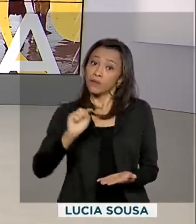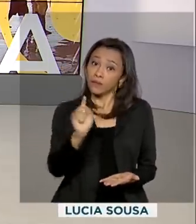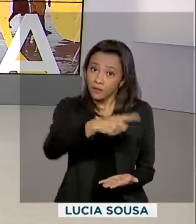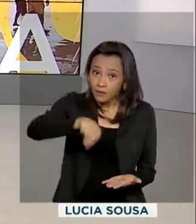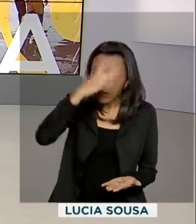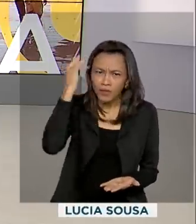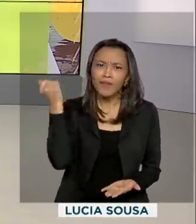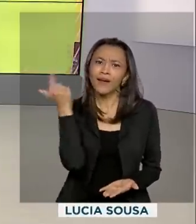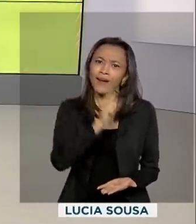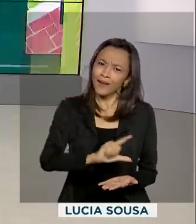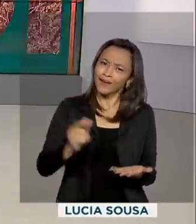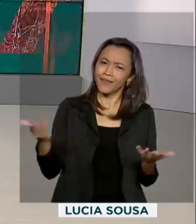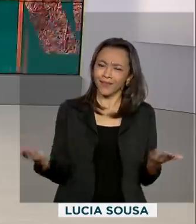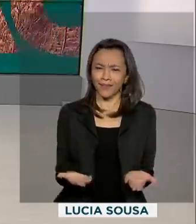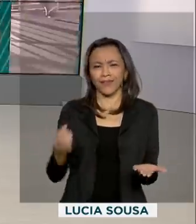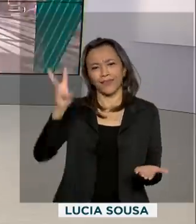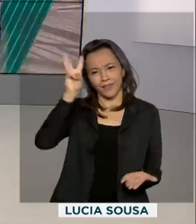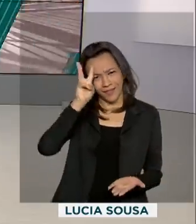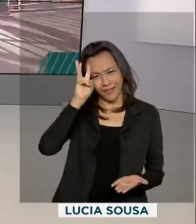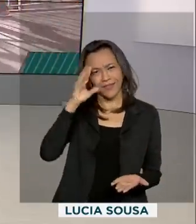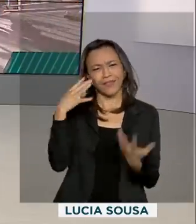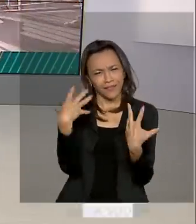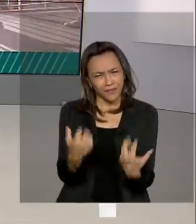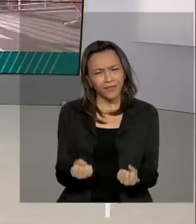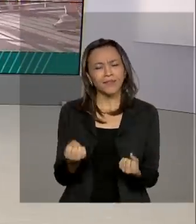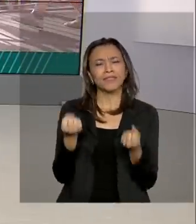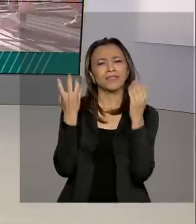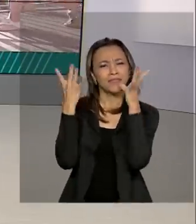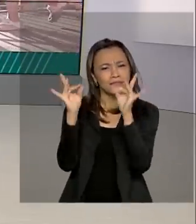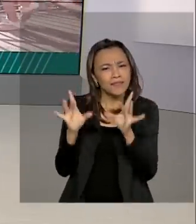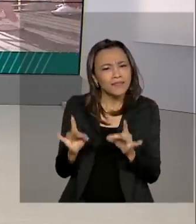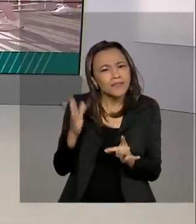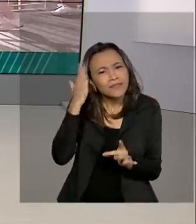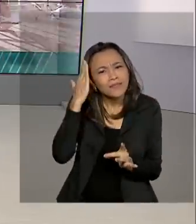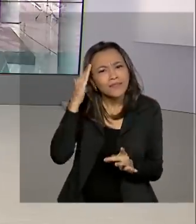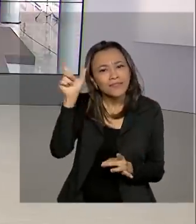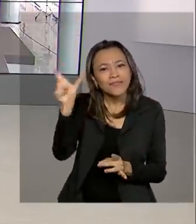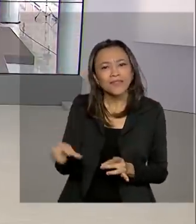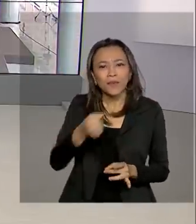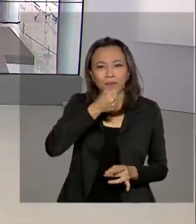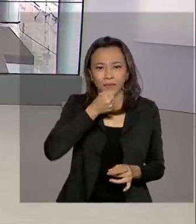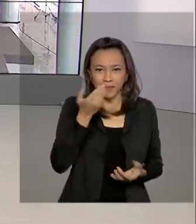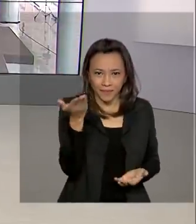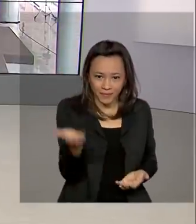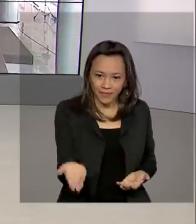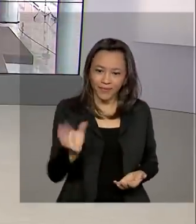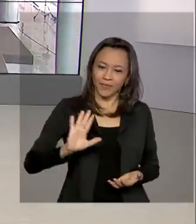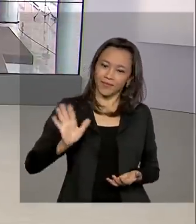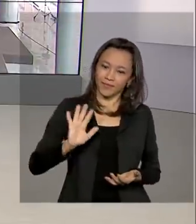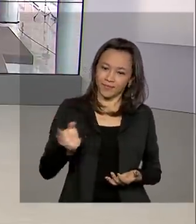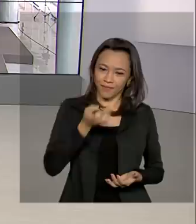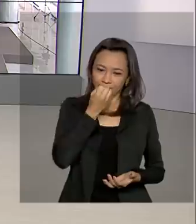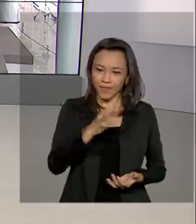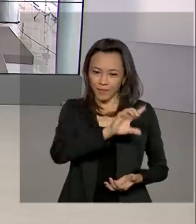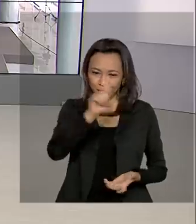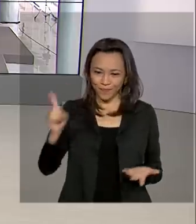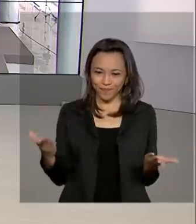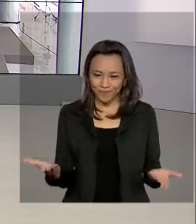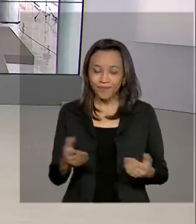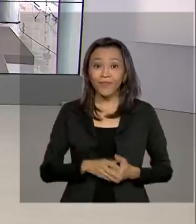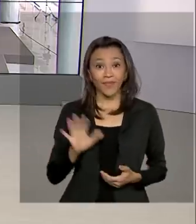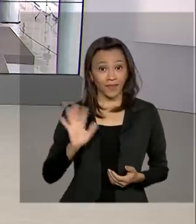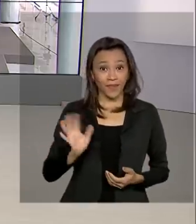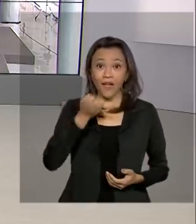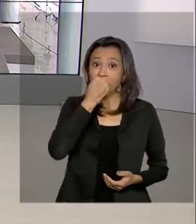contemplados nesta terça-feira. Vamos então saber mais detalhes com a repórter Selma Dias. Oi, Selma, bom dia! Oi,